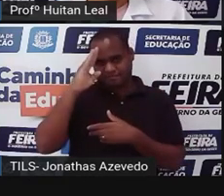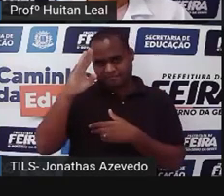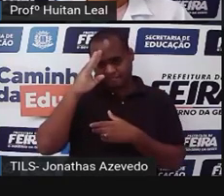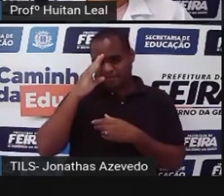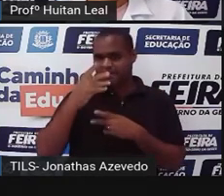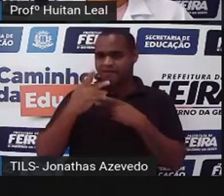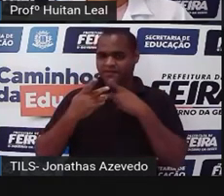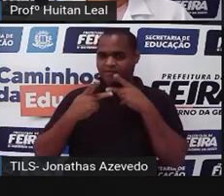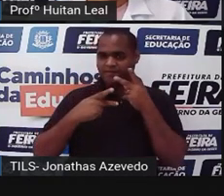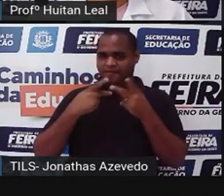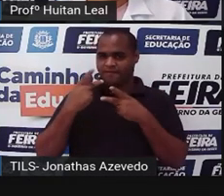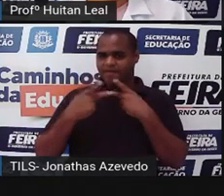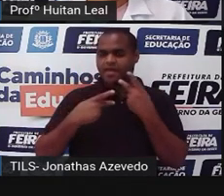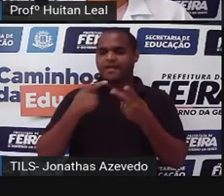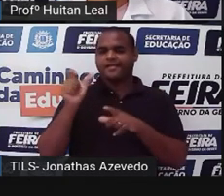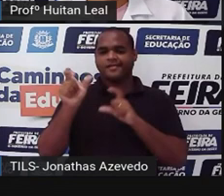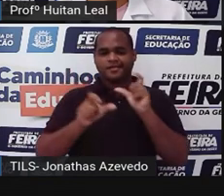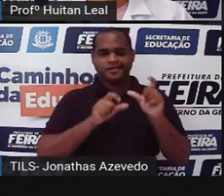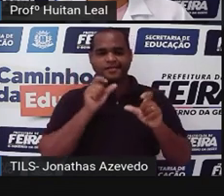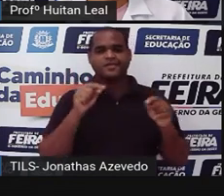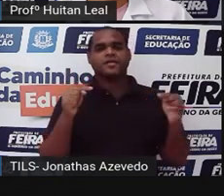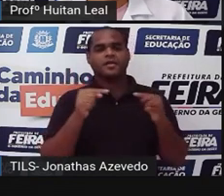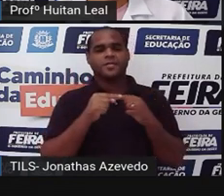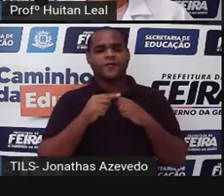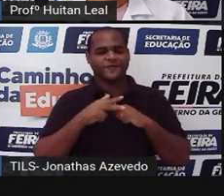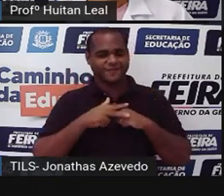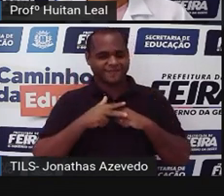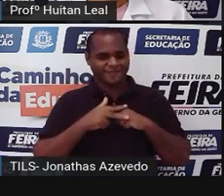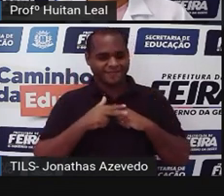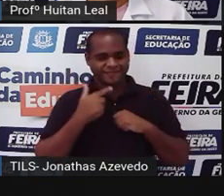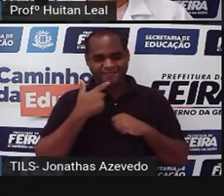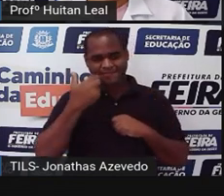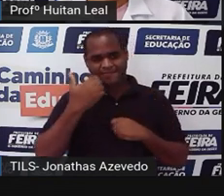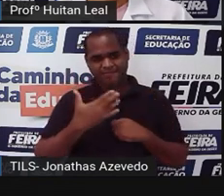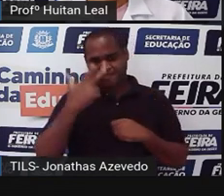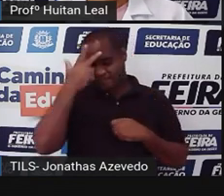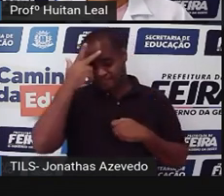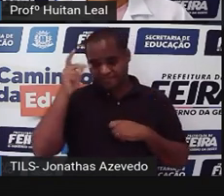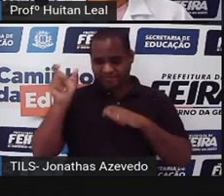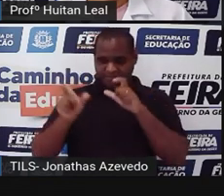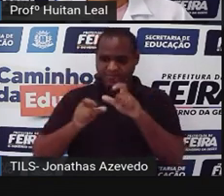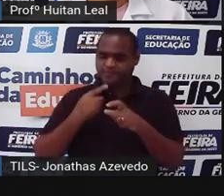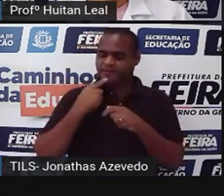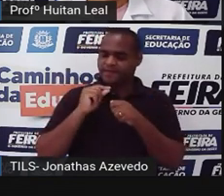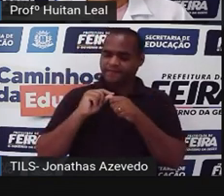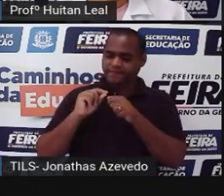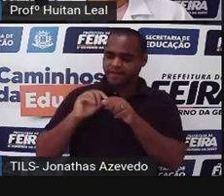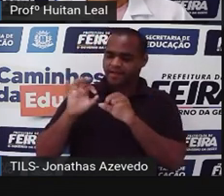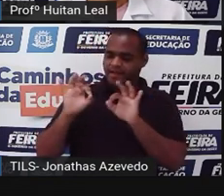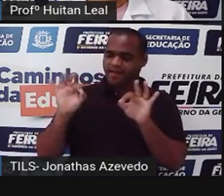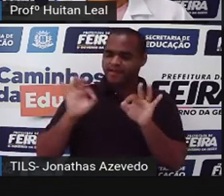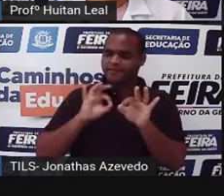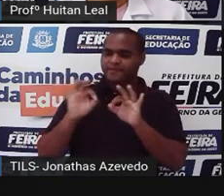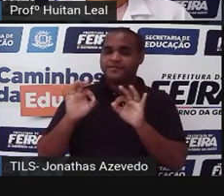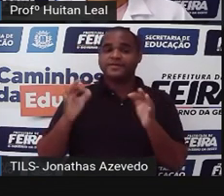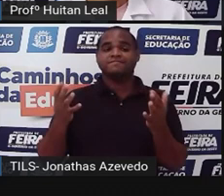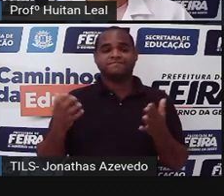fala do personagem e também os verbos que indicam o que os personagens fazem, exclamaram,